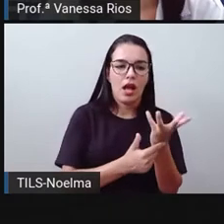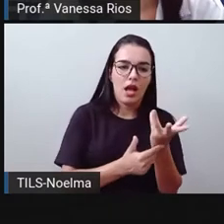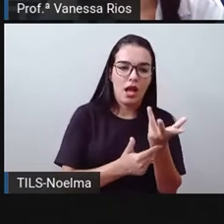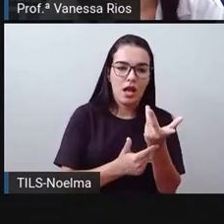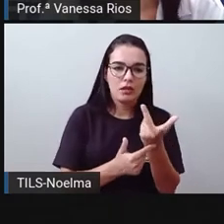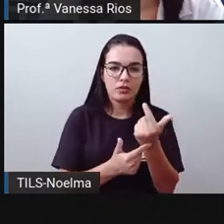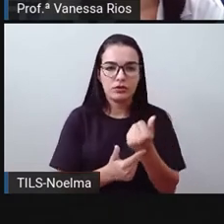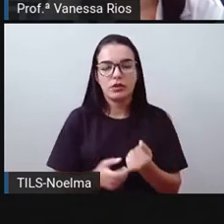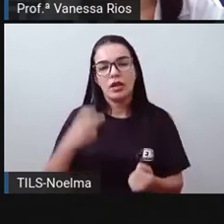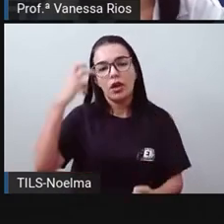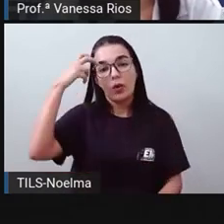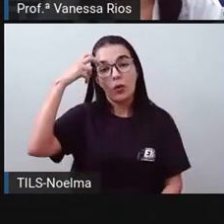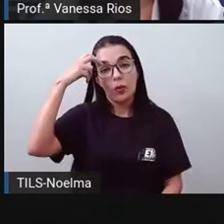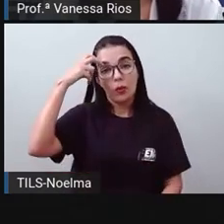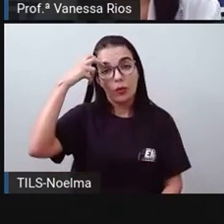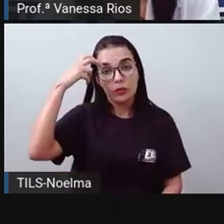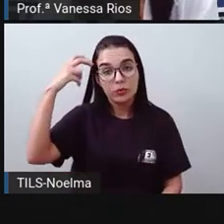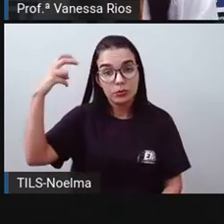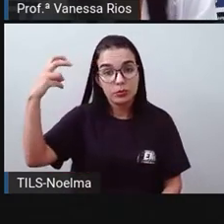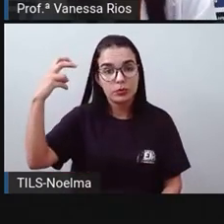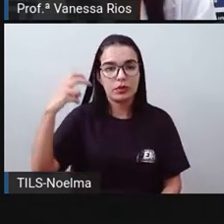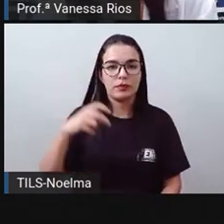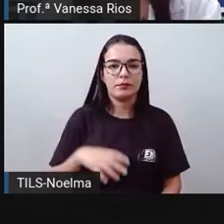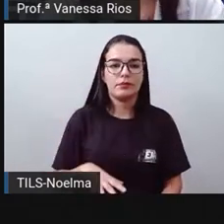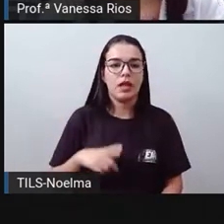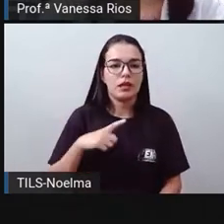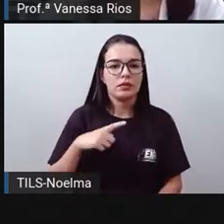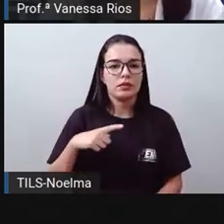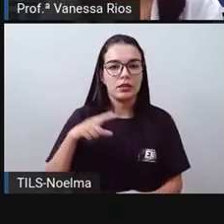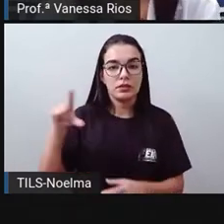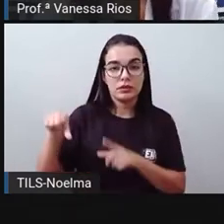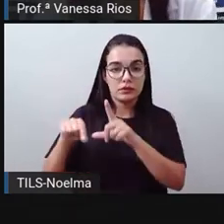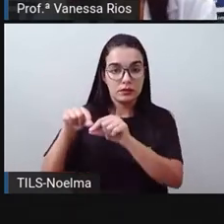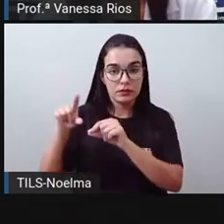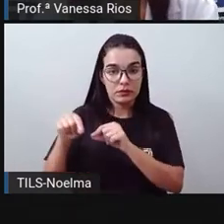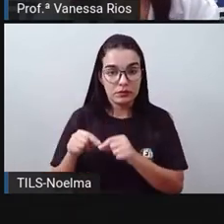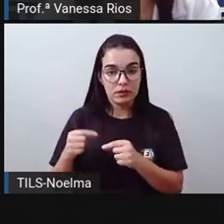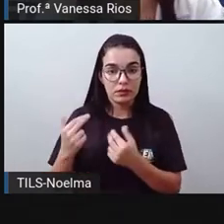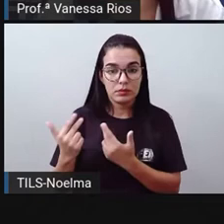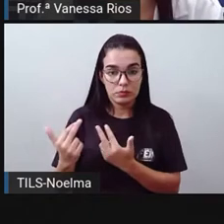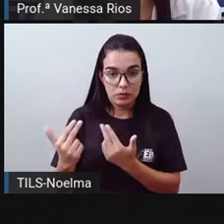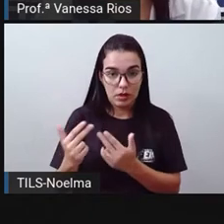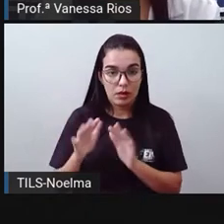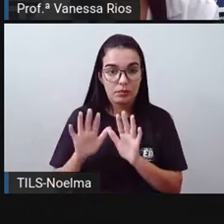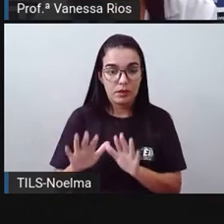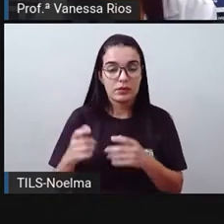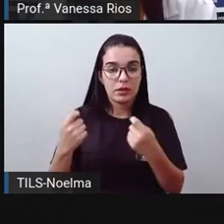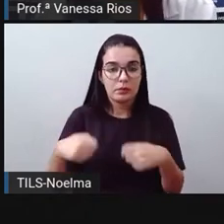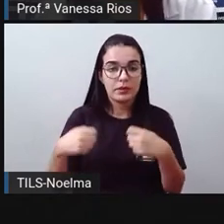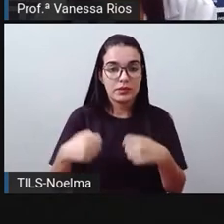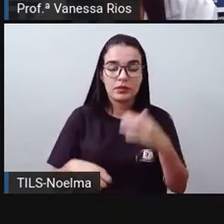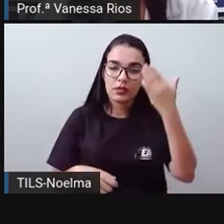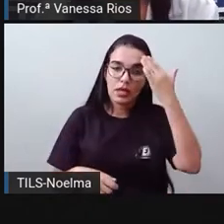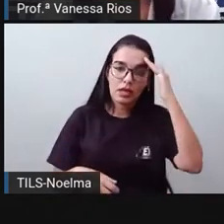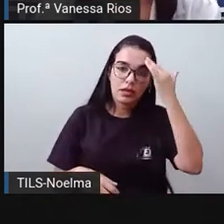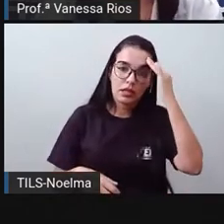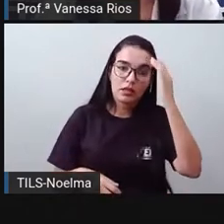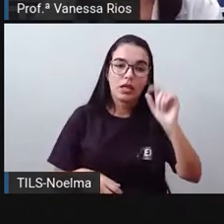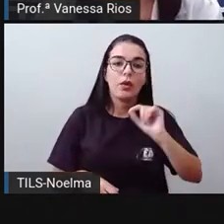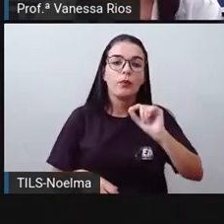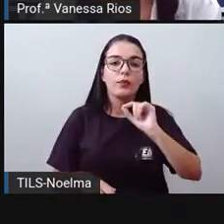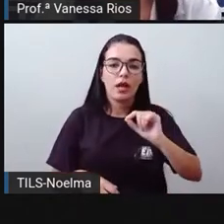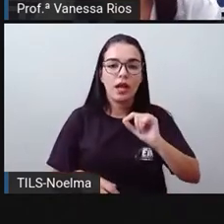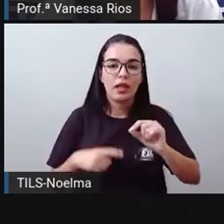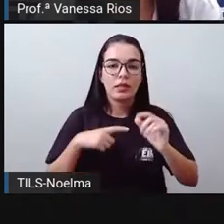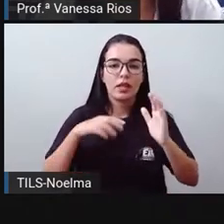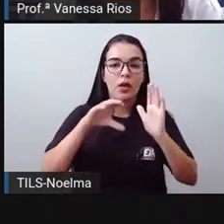definição que aparentemente é a mesma para a arte e para a cultura, mas que a gente precisa entender que são